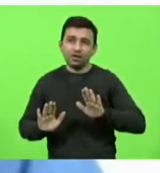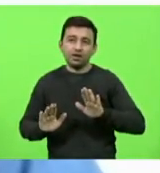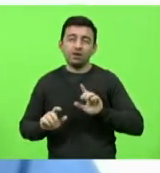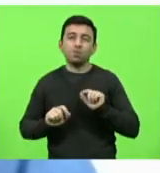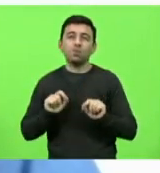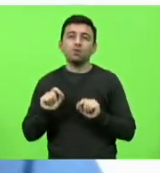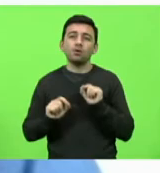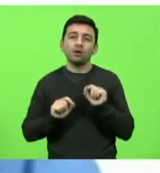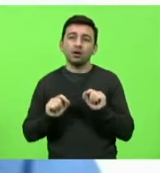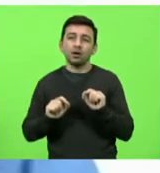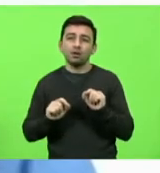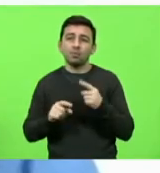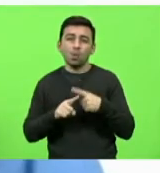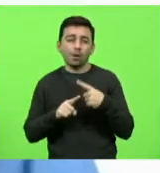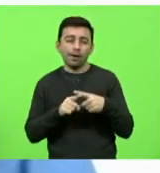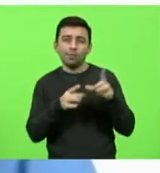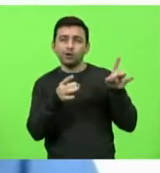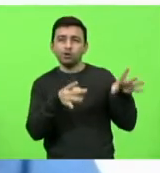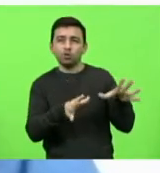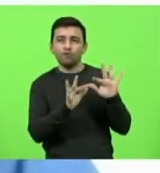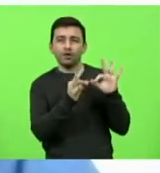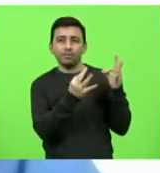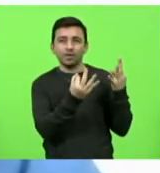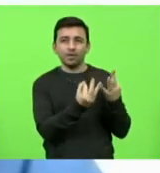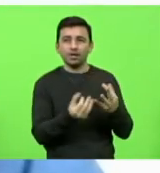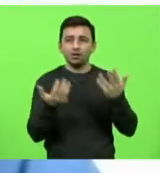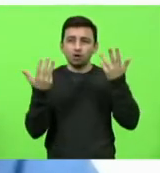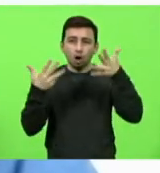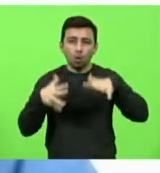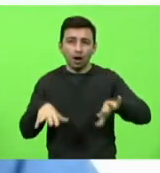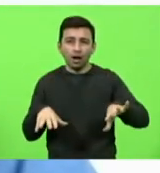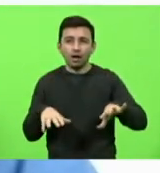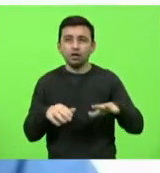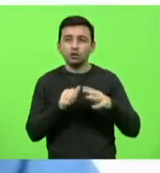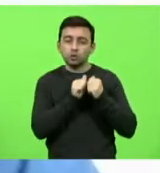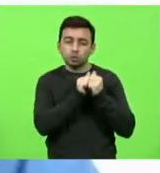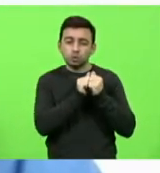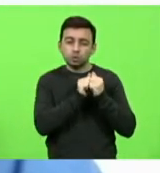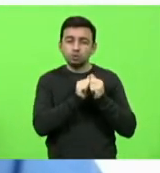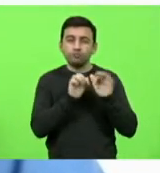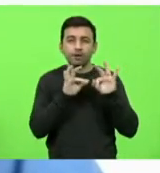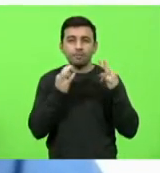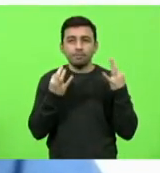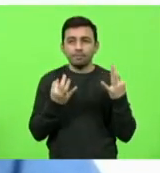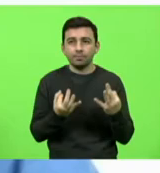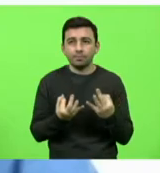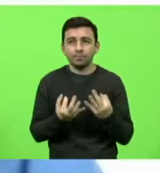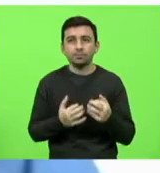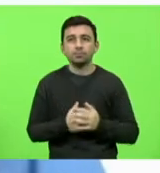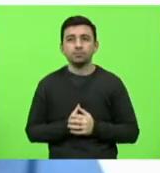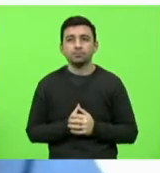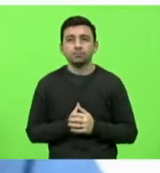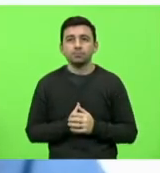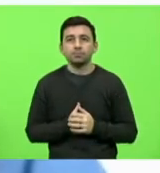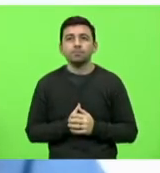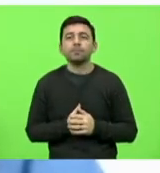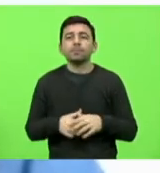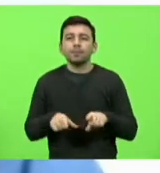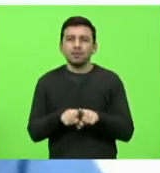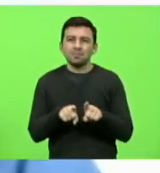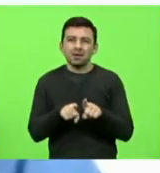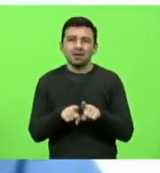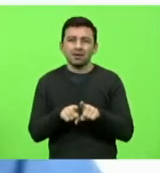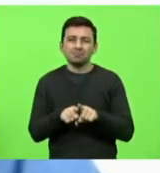abandonaram as famílias, porque não querem conviver com as famílias e também muitos